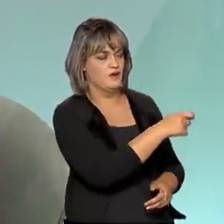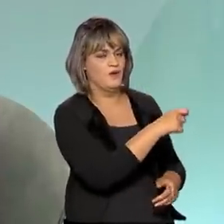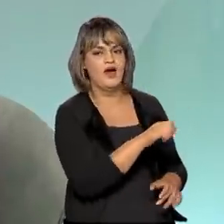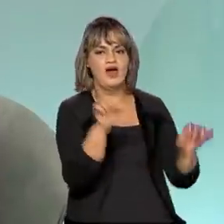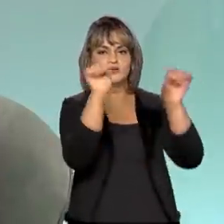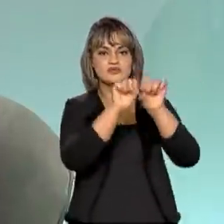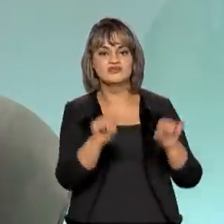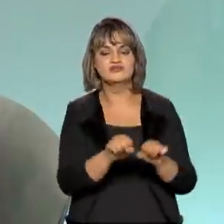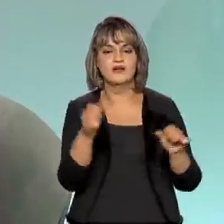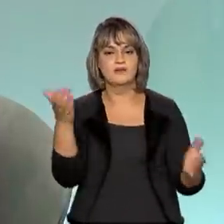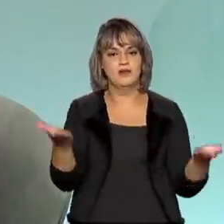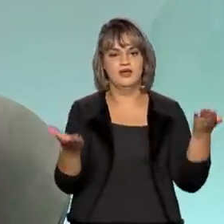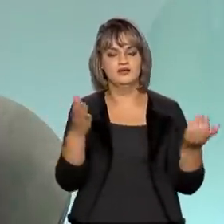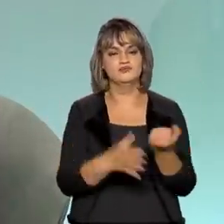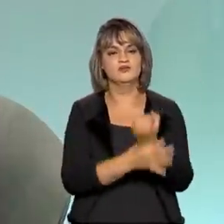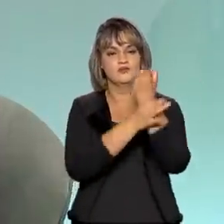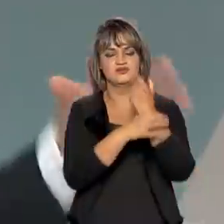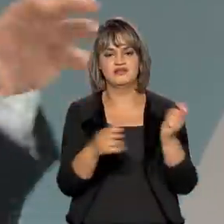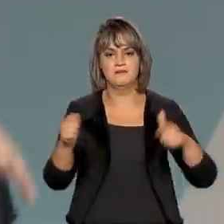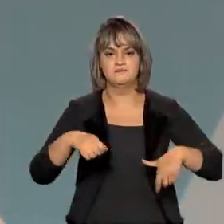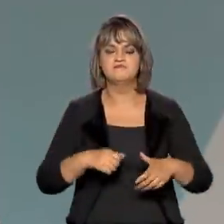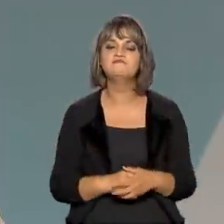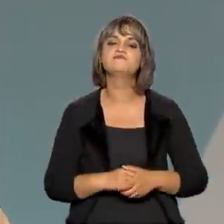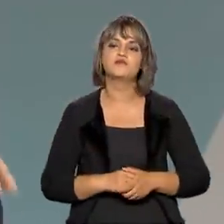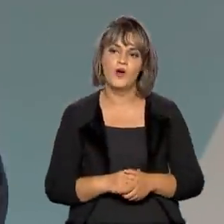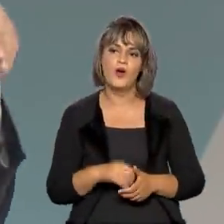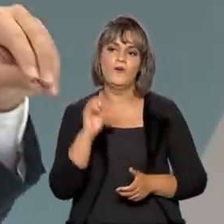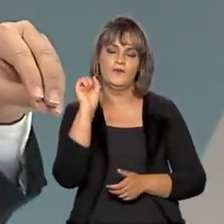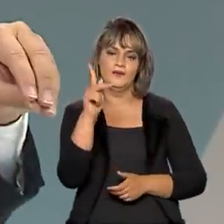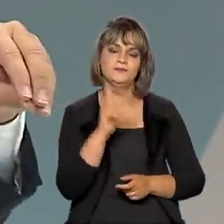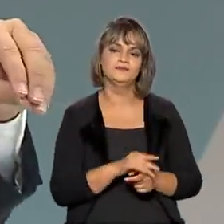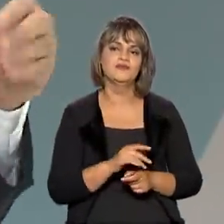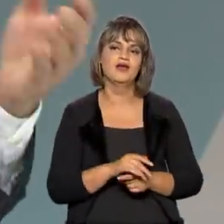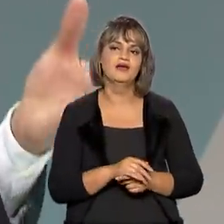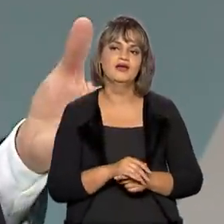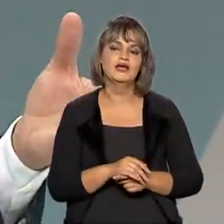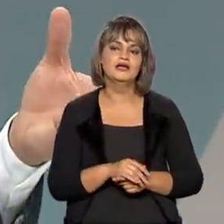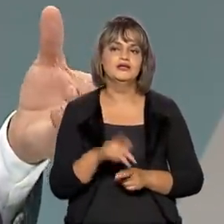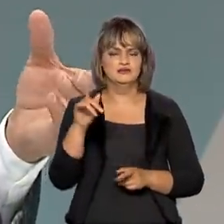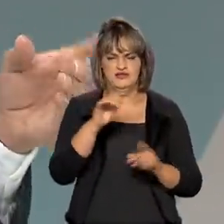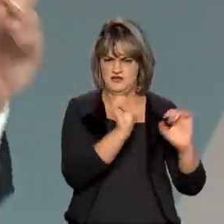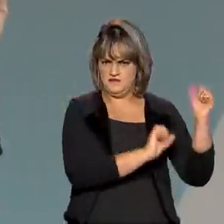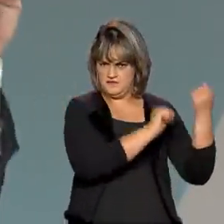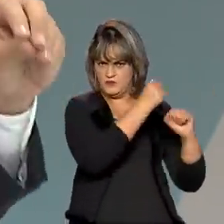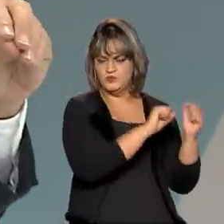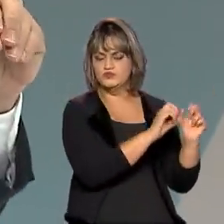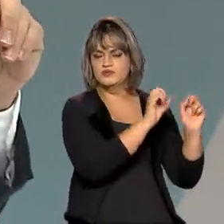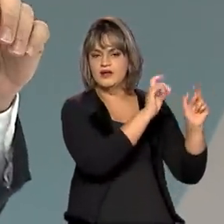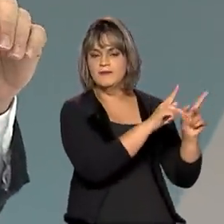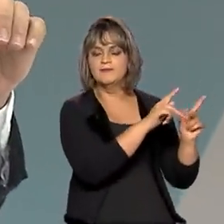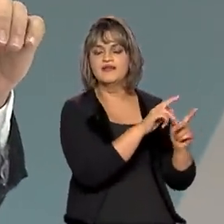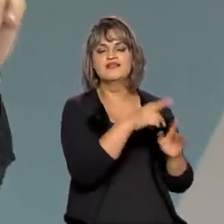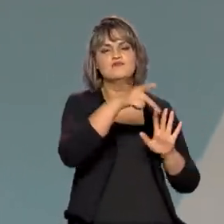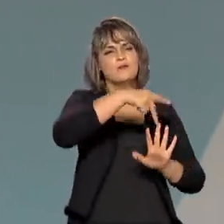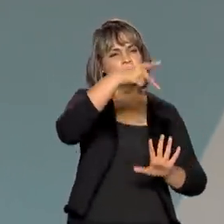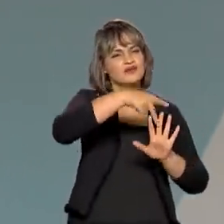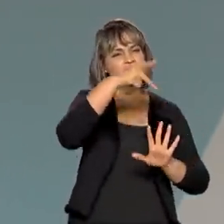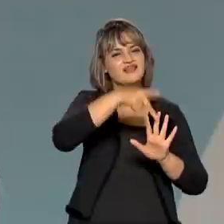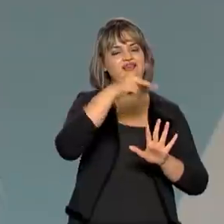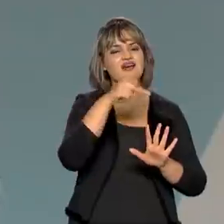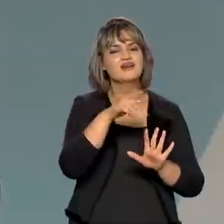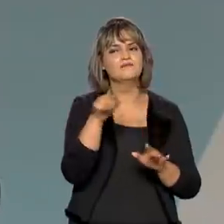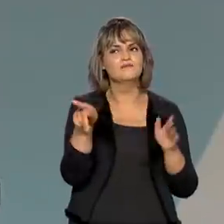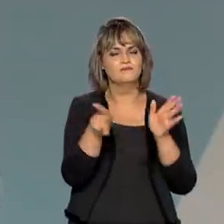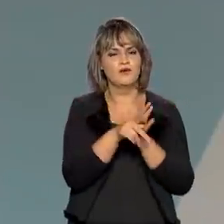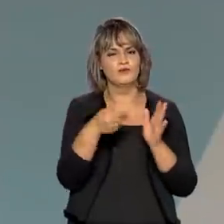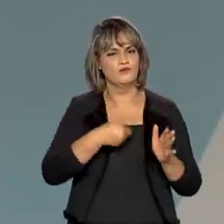numa condição de maior segurança, maior confiabilidade. Além dessa medida para os grandes consumidores industriais, no caso, teve uma portaria específica para